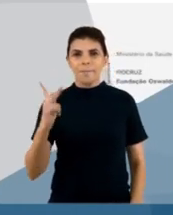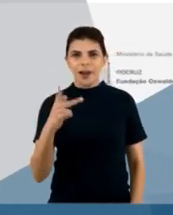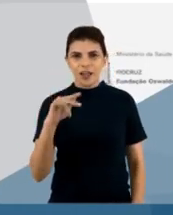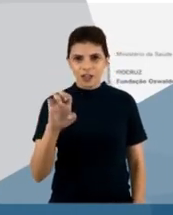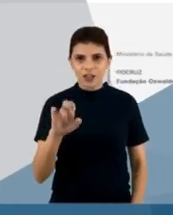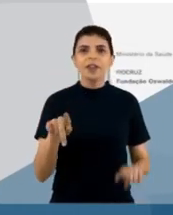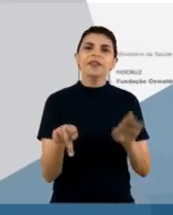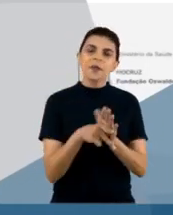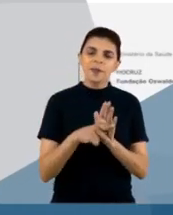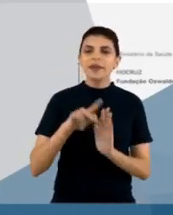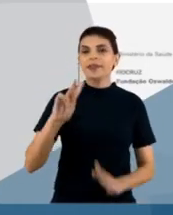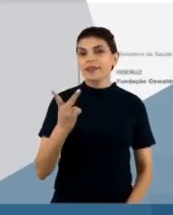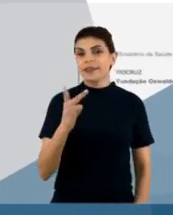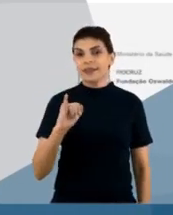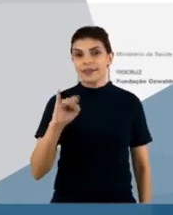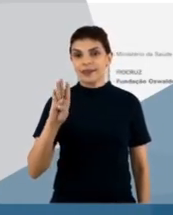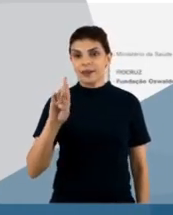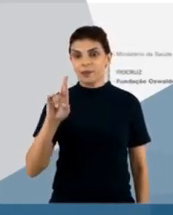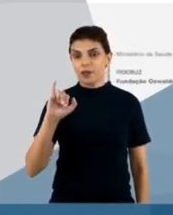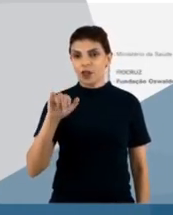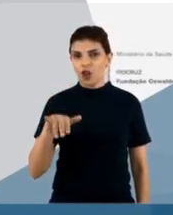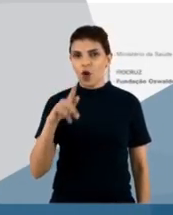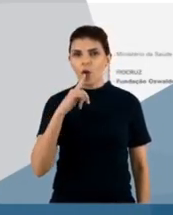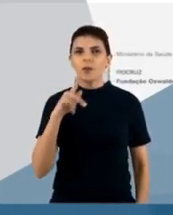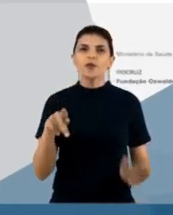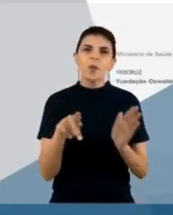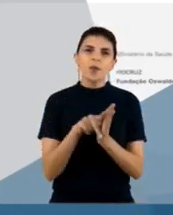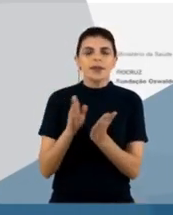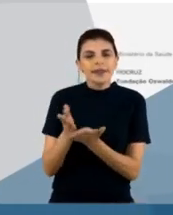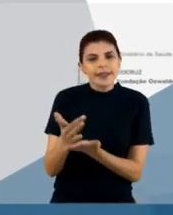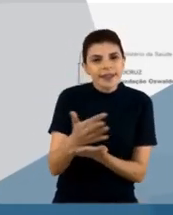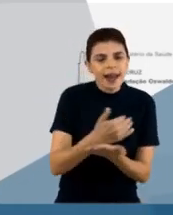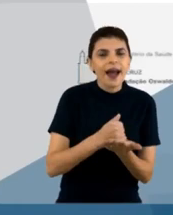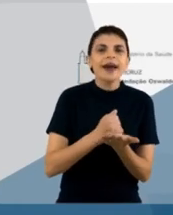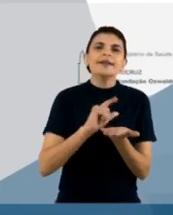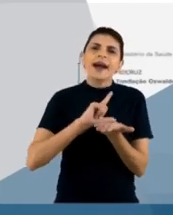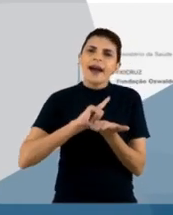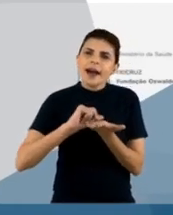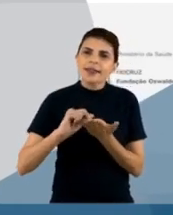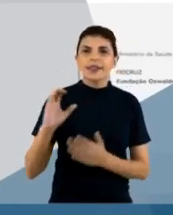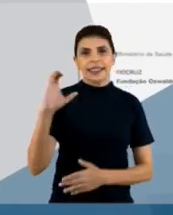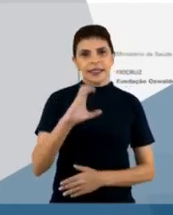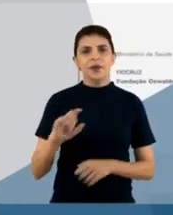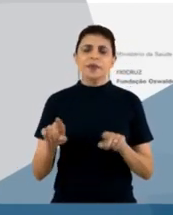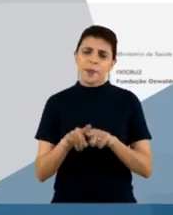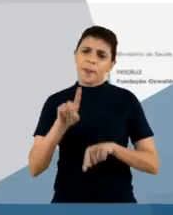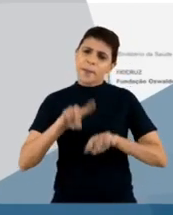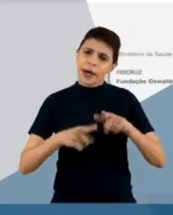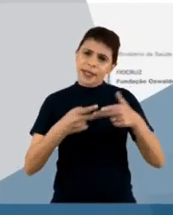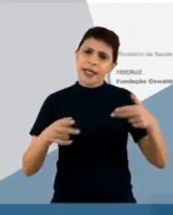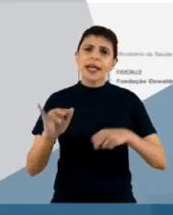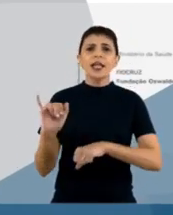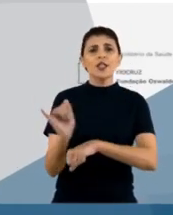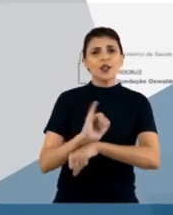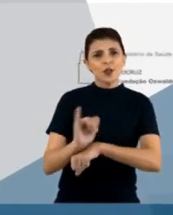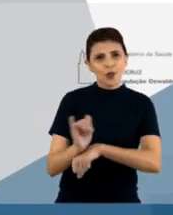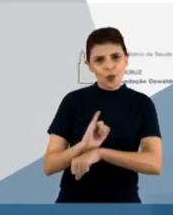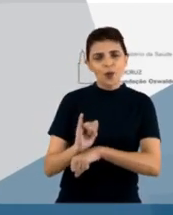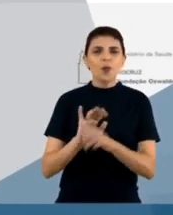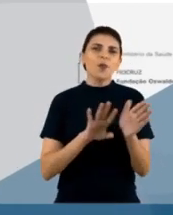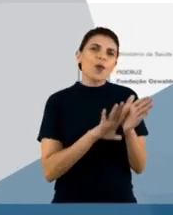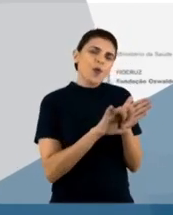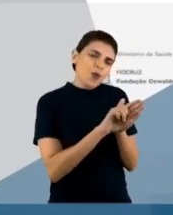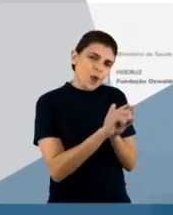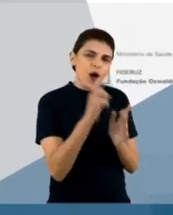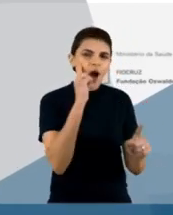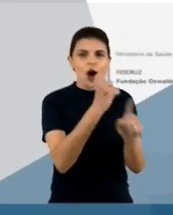quanto da tecnologia de brindomas nas bases de dados de artigos científicos e também em diversos materiais no